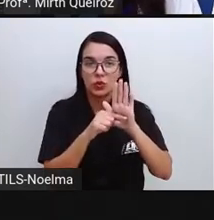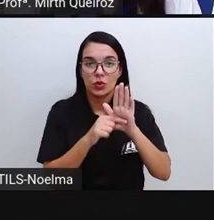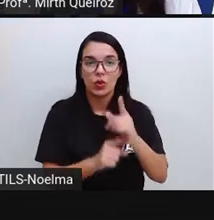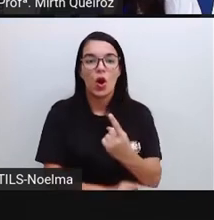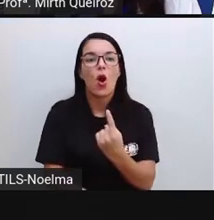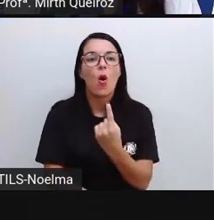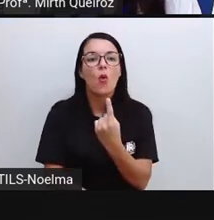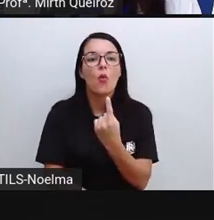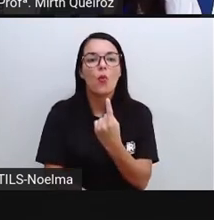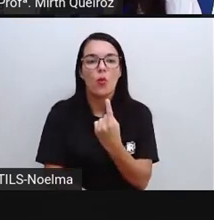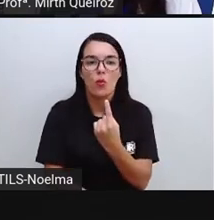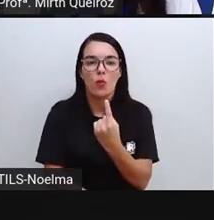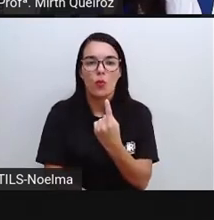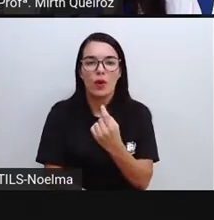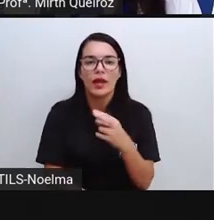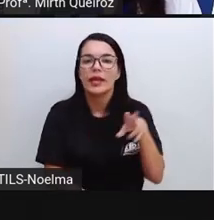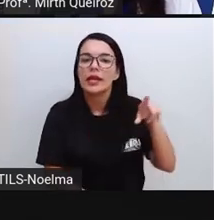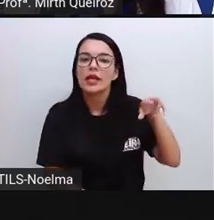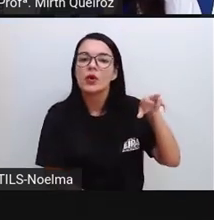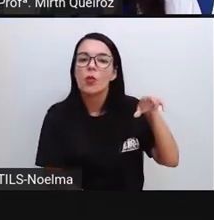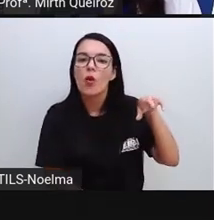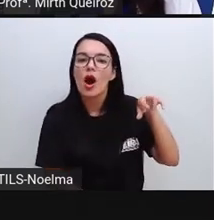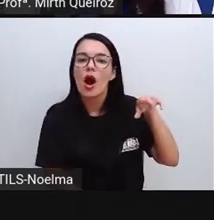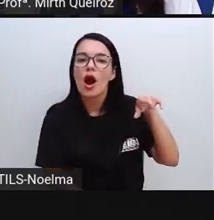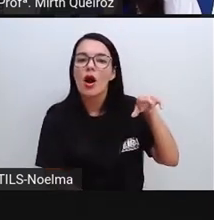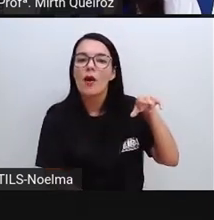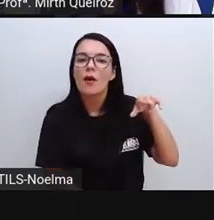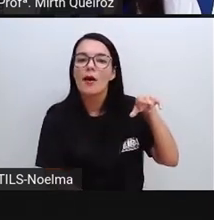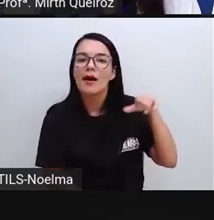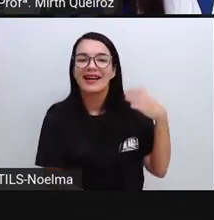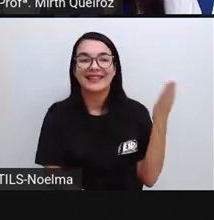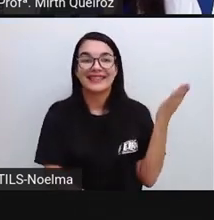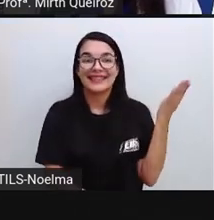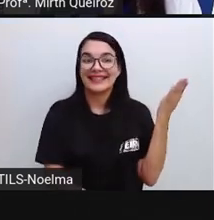tecla menos, 1 e depois igual.